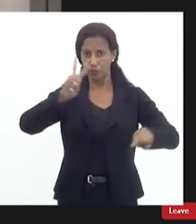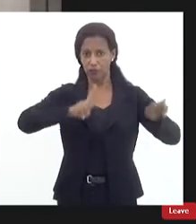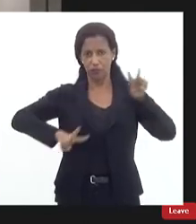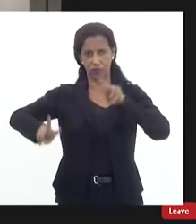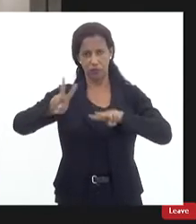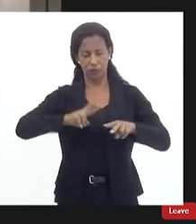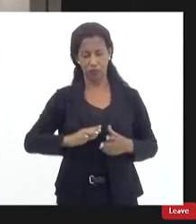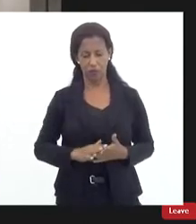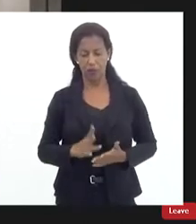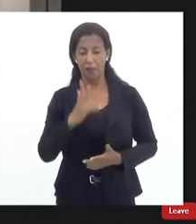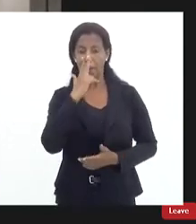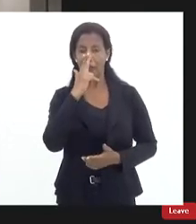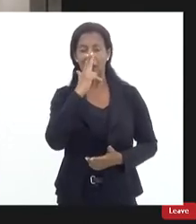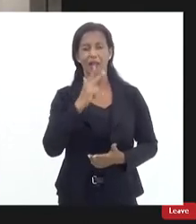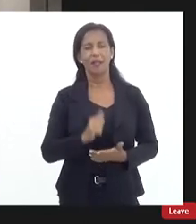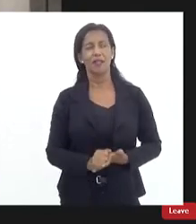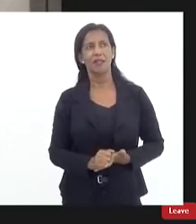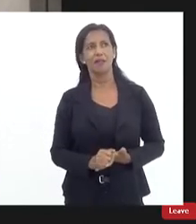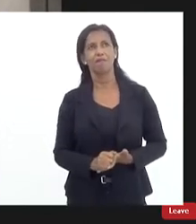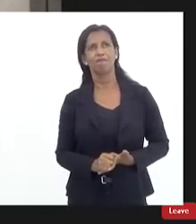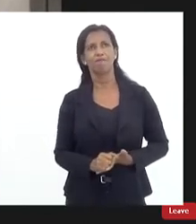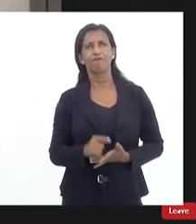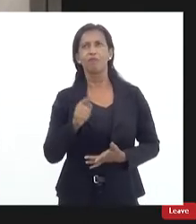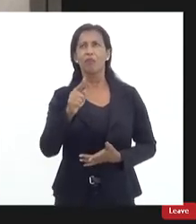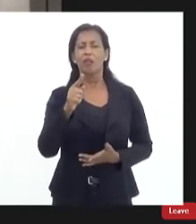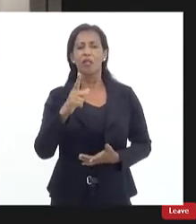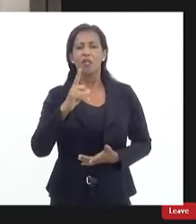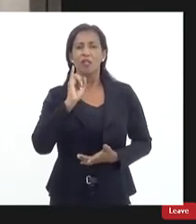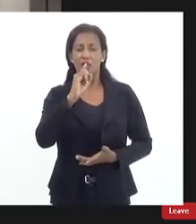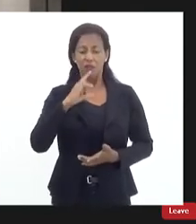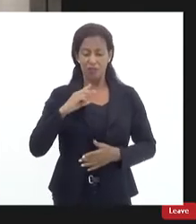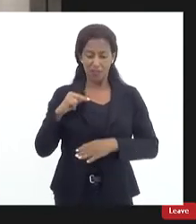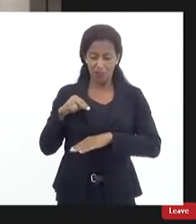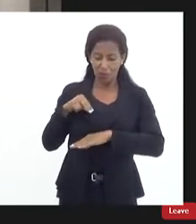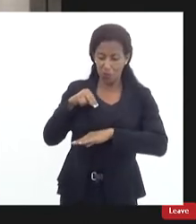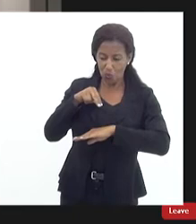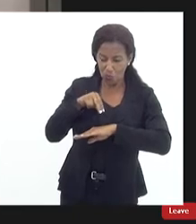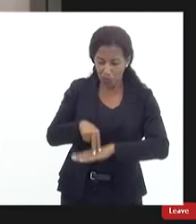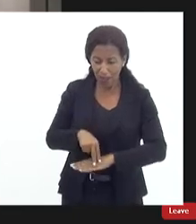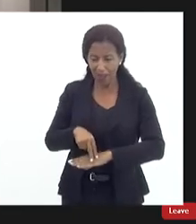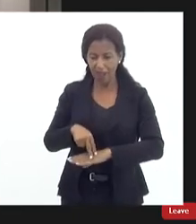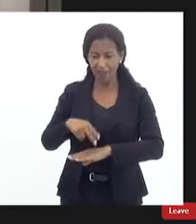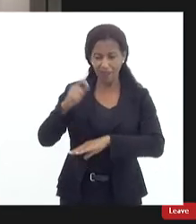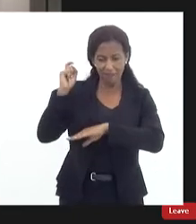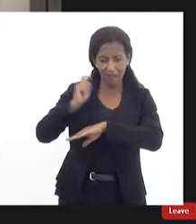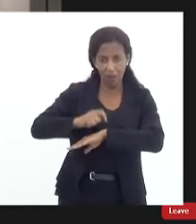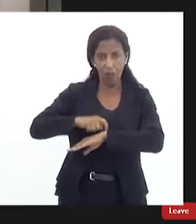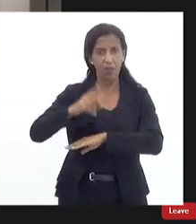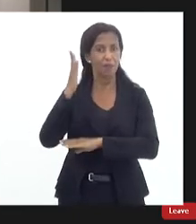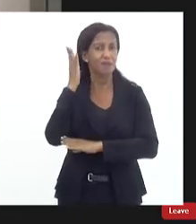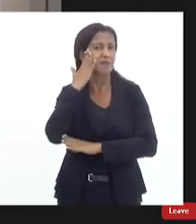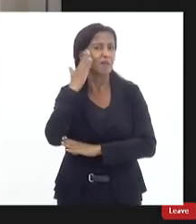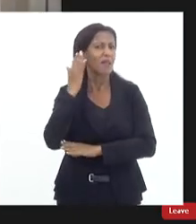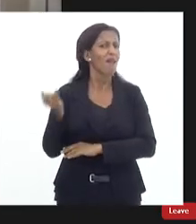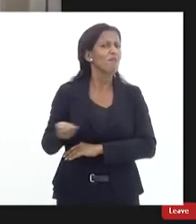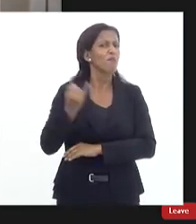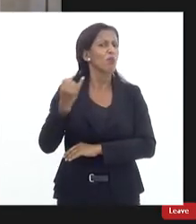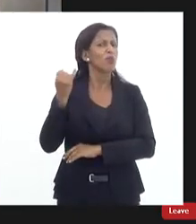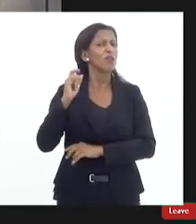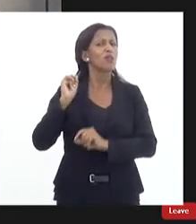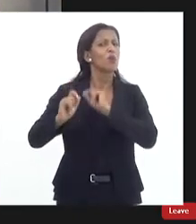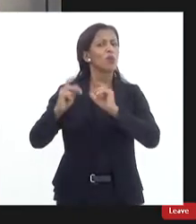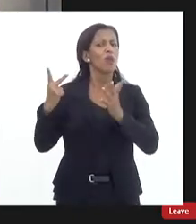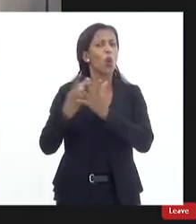só se você repito você estiver no local para você saber da importância mas isso não é